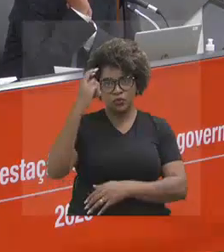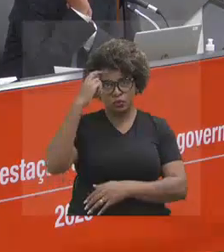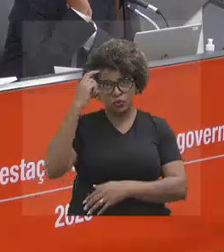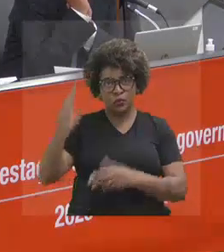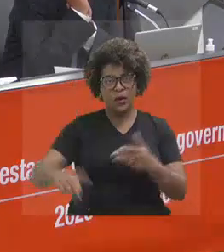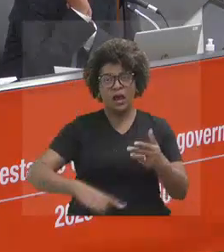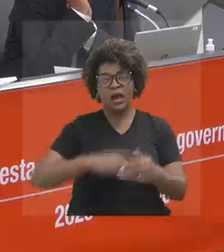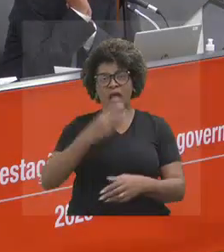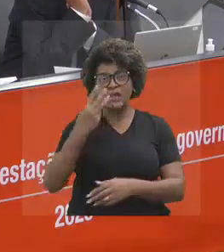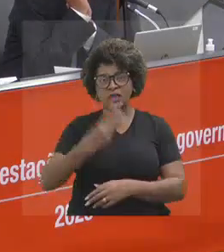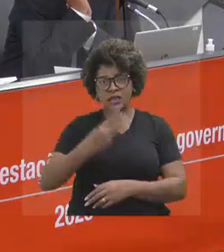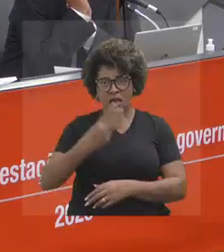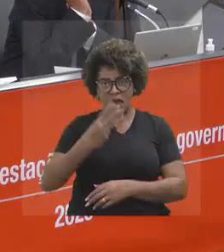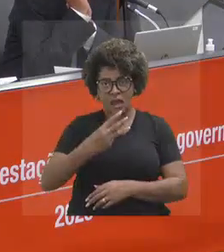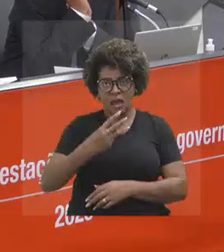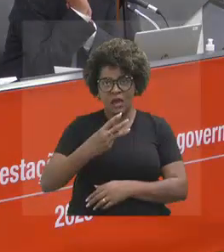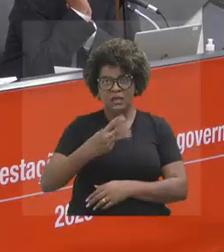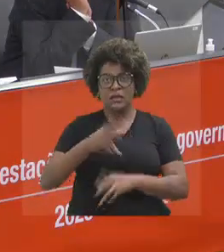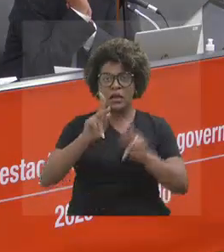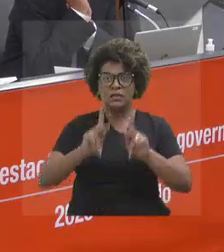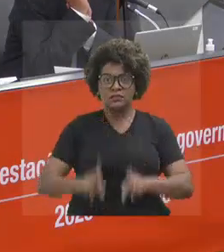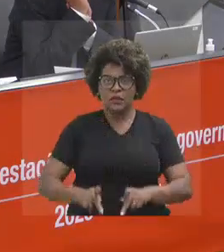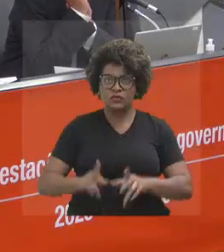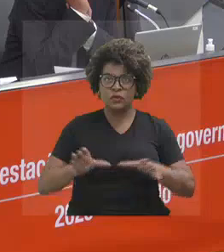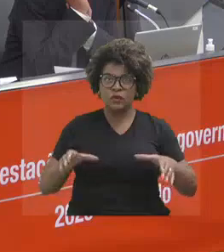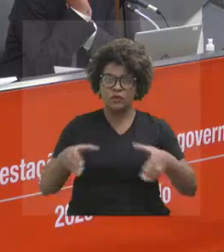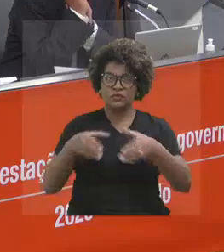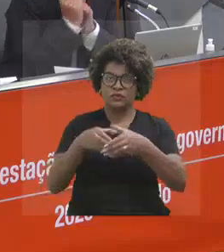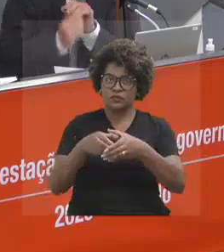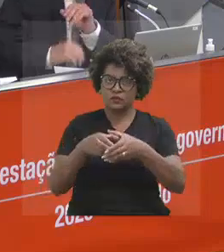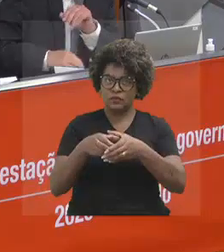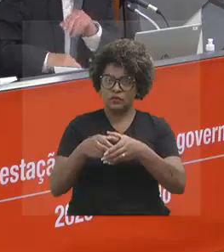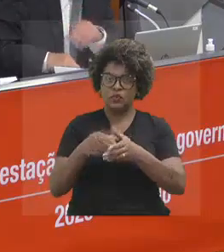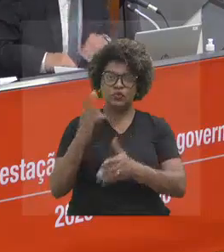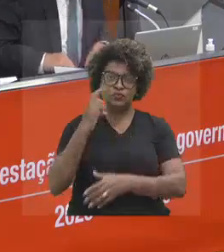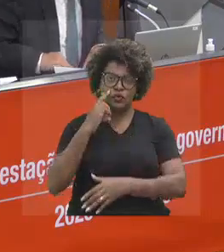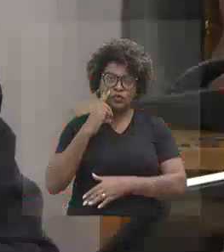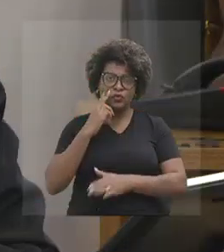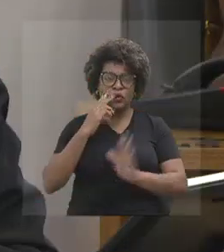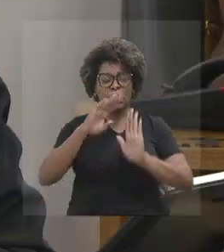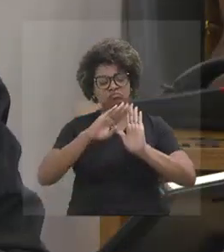membros das comissões de administração pública e de cultura por ordem de inscrição.